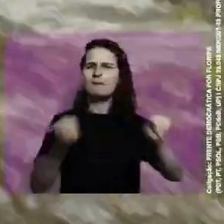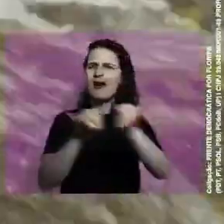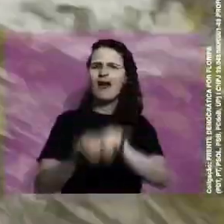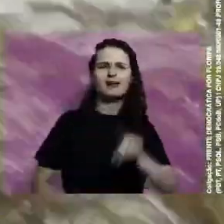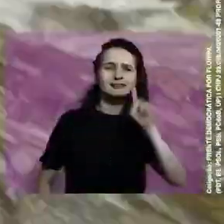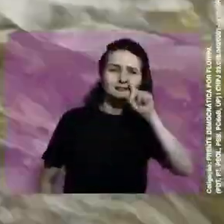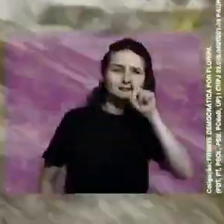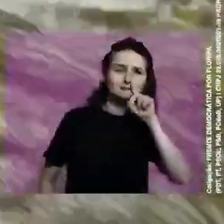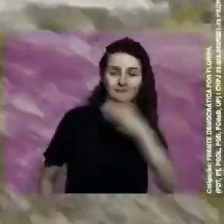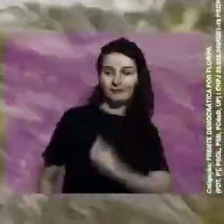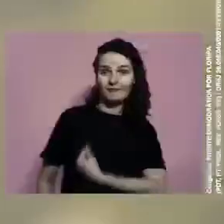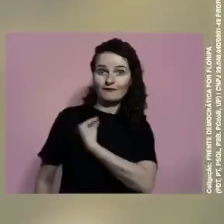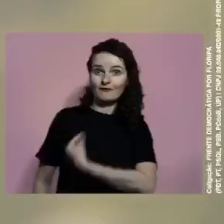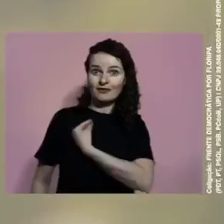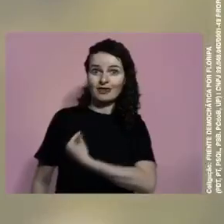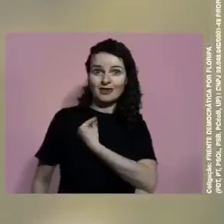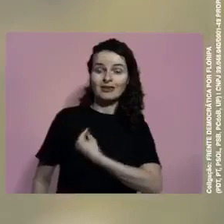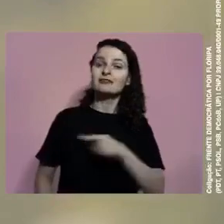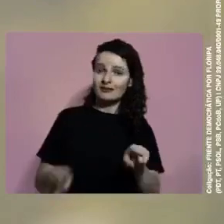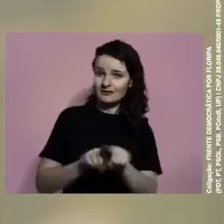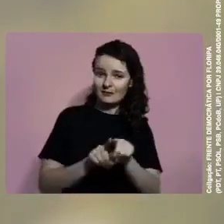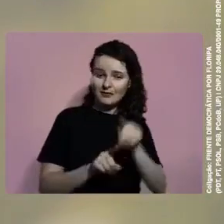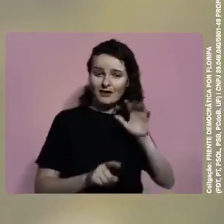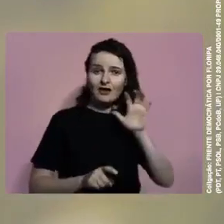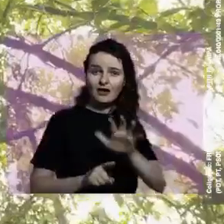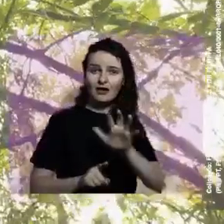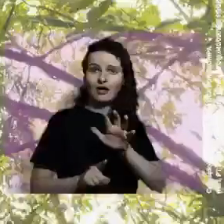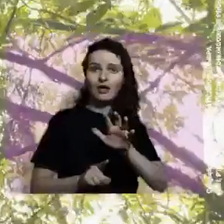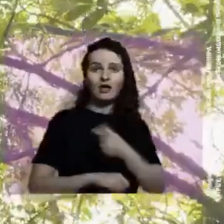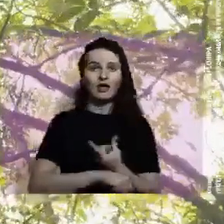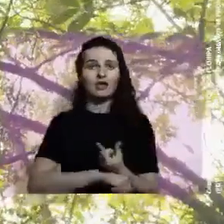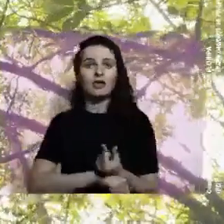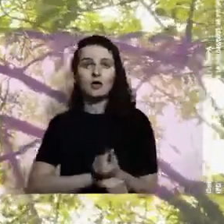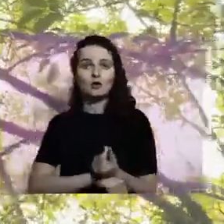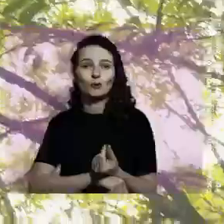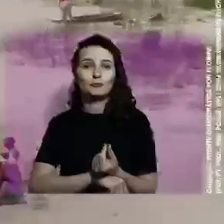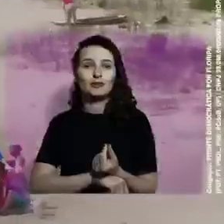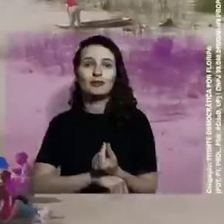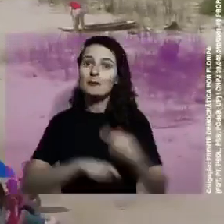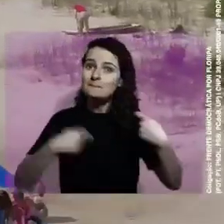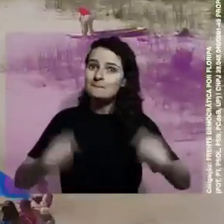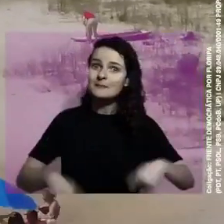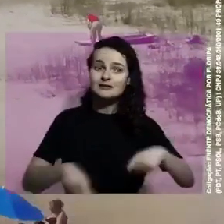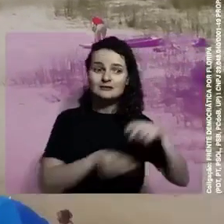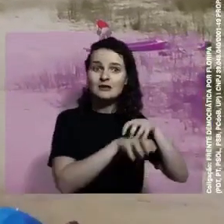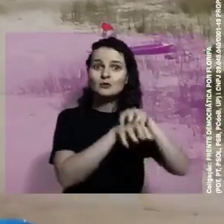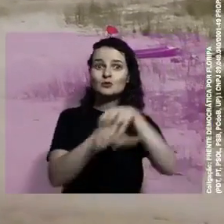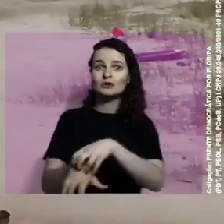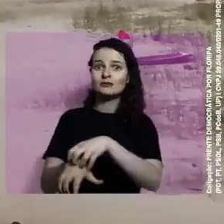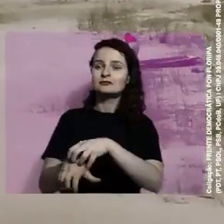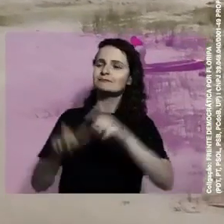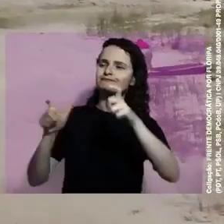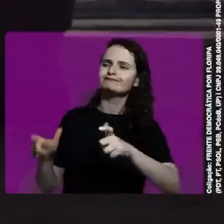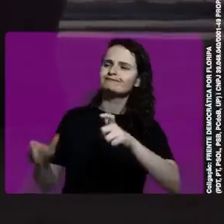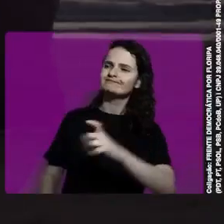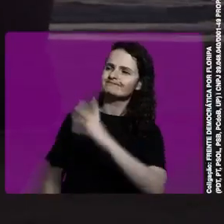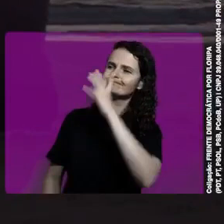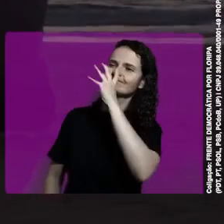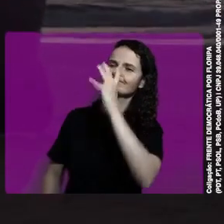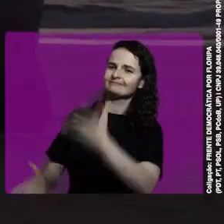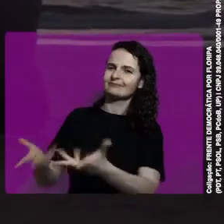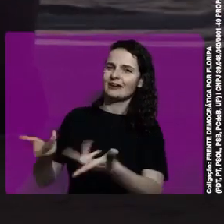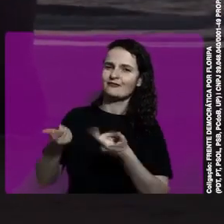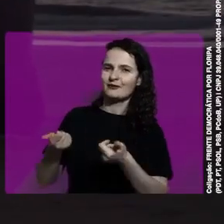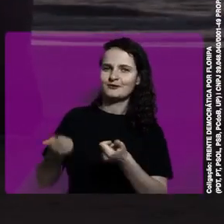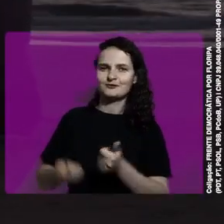animais e plantas e afeta a nossa economia, que depende muito dos turistas que vêm pra cá, se conectar com a natureza e curtir paisagens